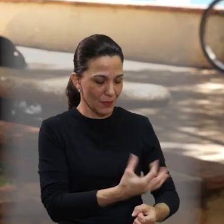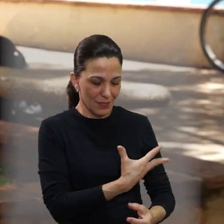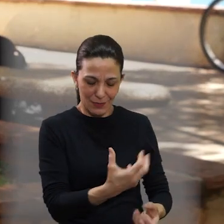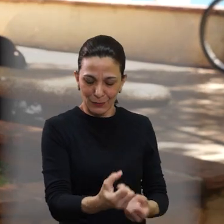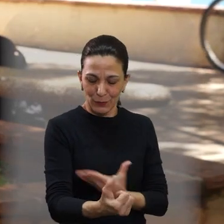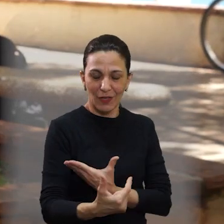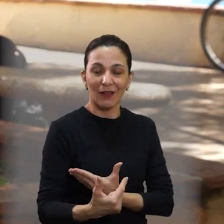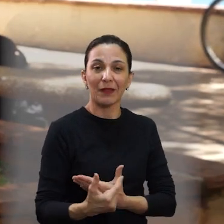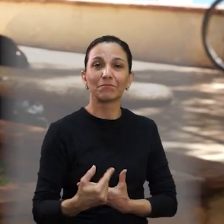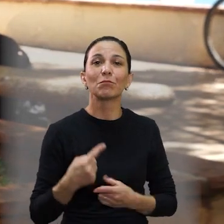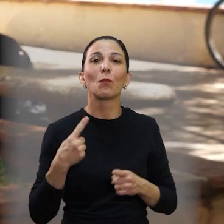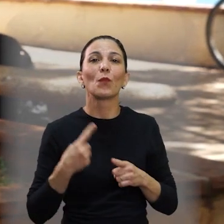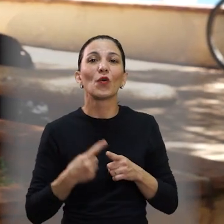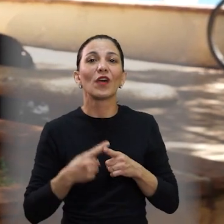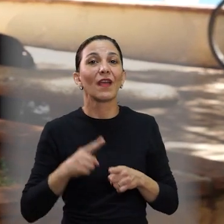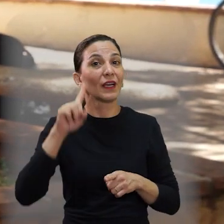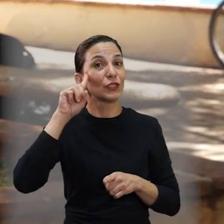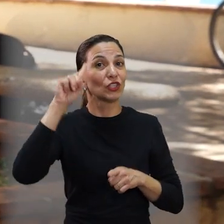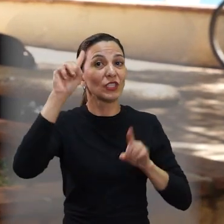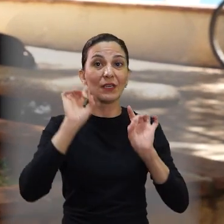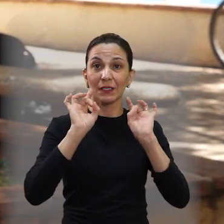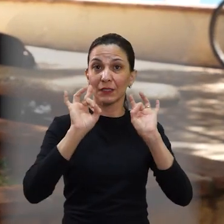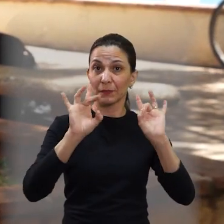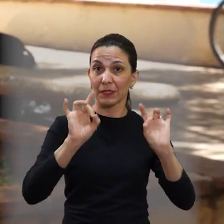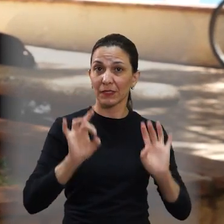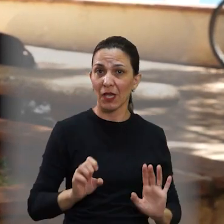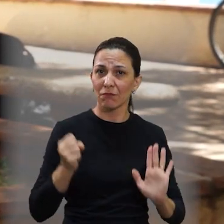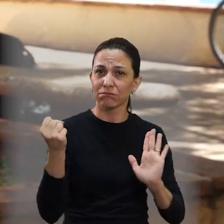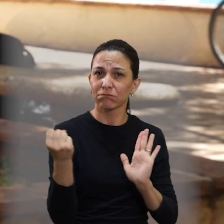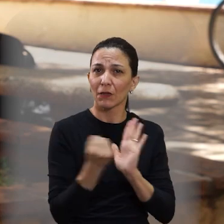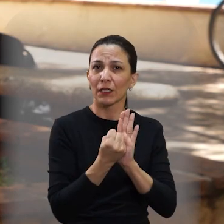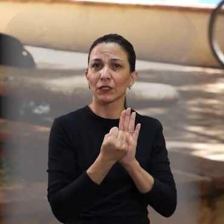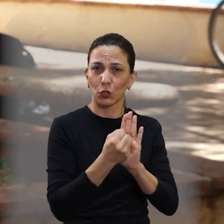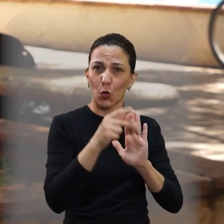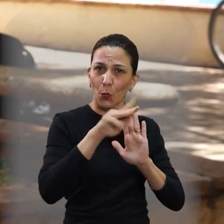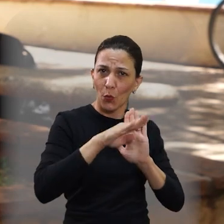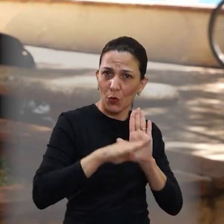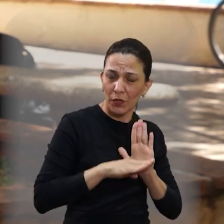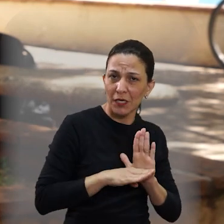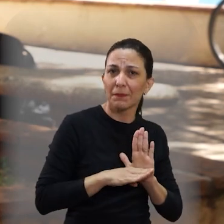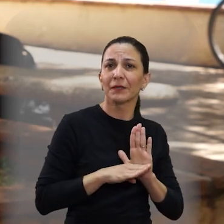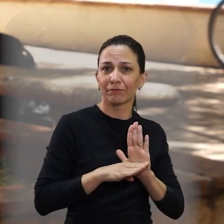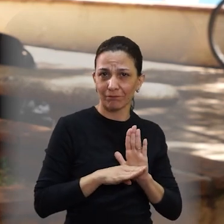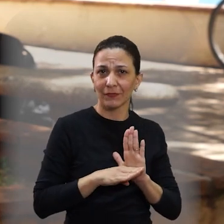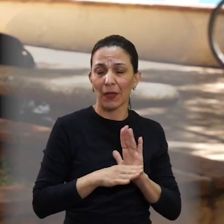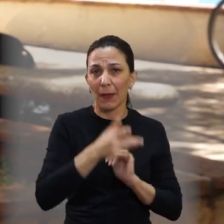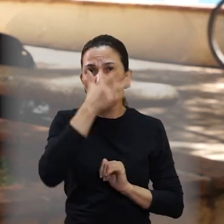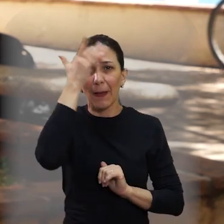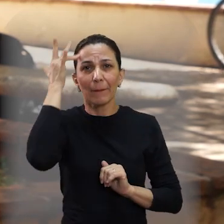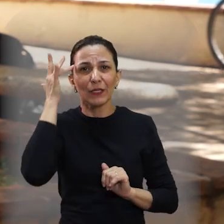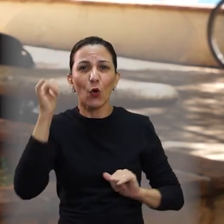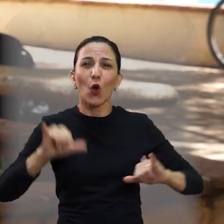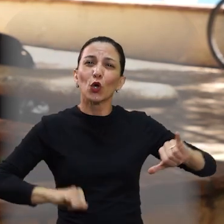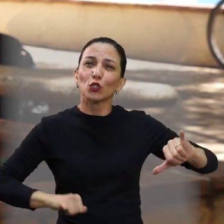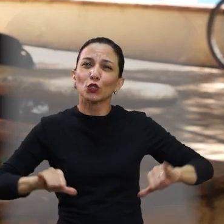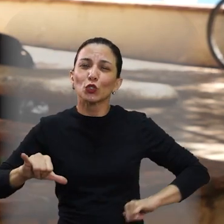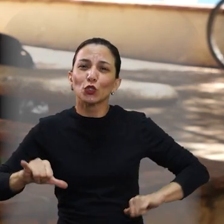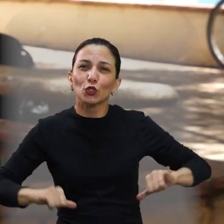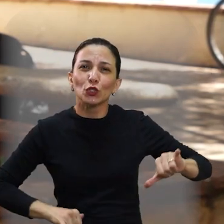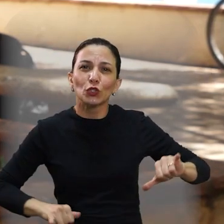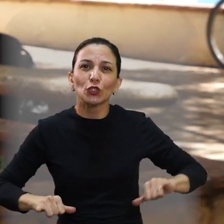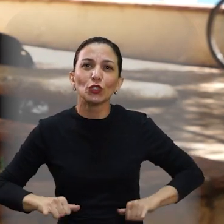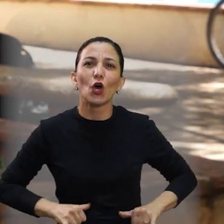emocionada, né? Primeiro porque essa data é uma data muito significativa para o programa. A gente lembra todas aquelas pessoas que